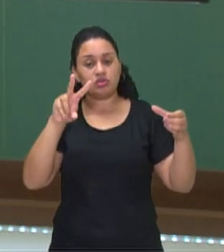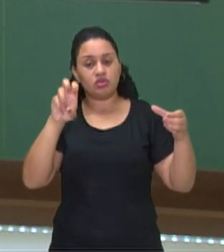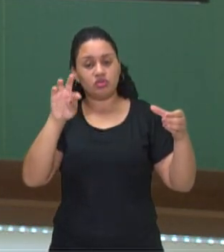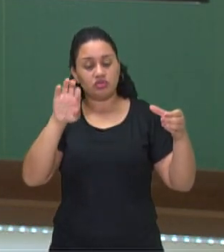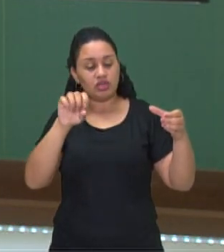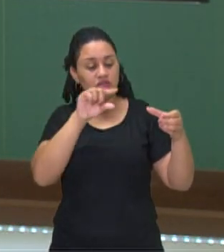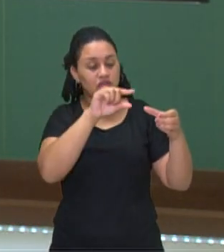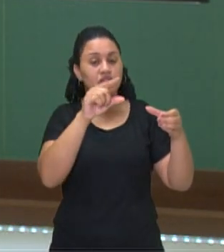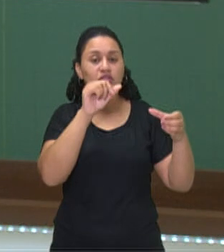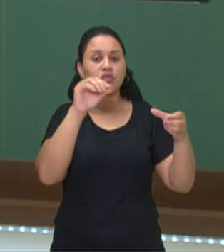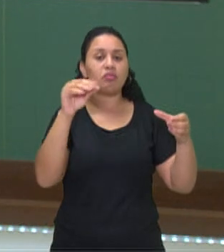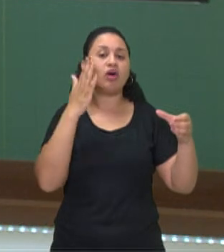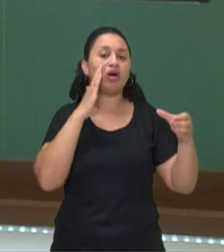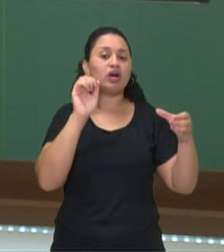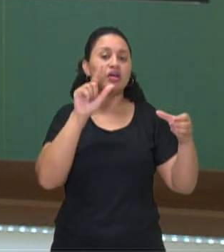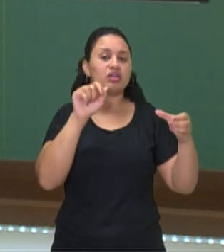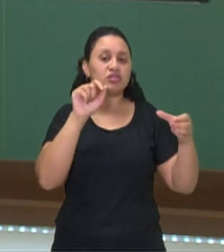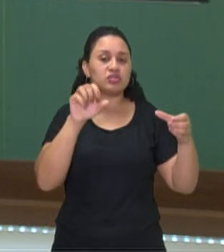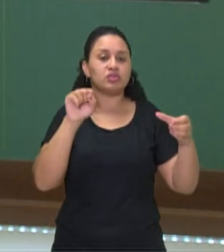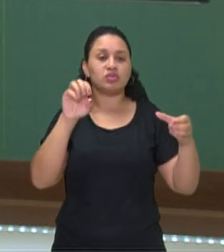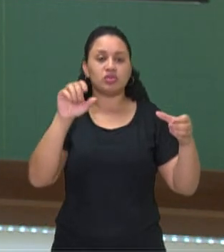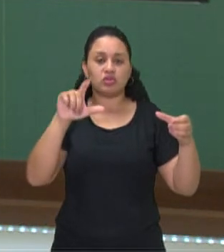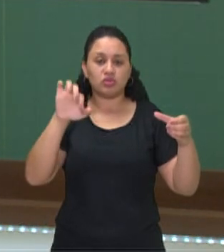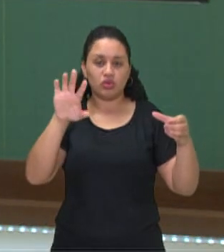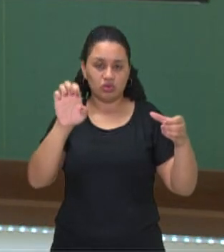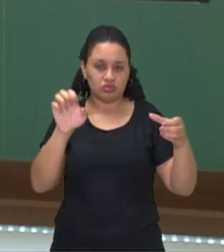o meu soluto. Percebem na imagem?